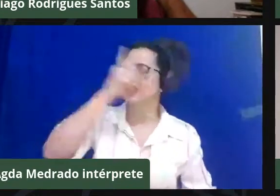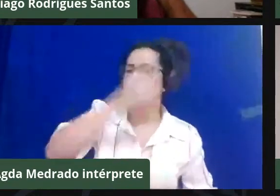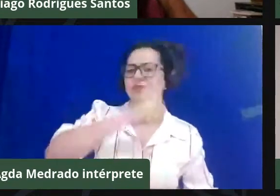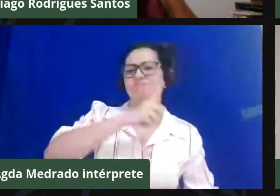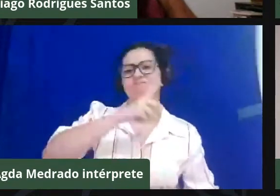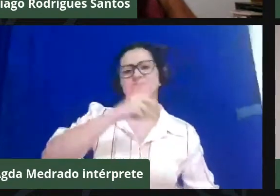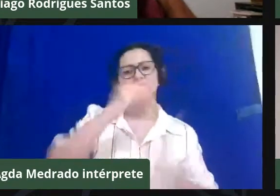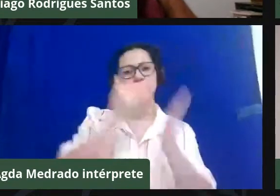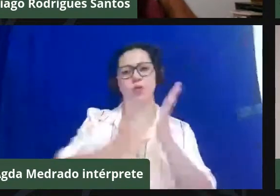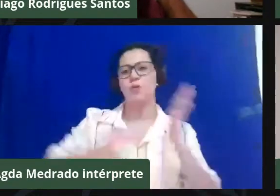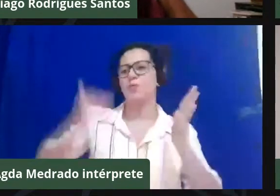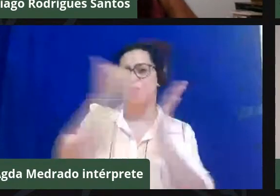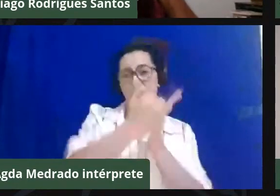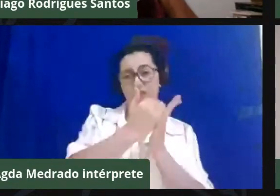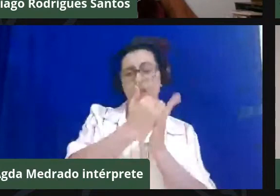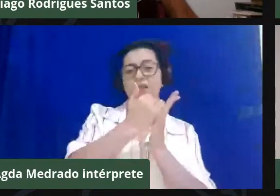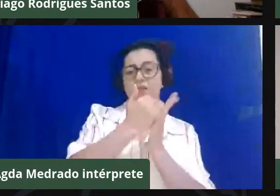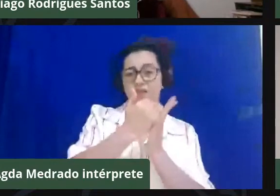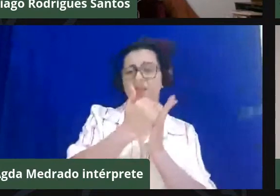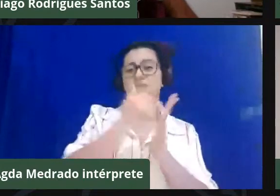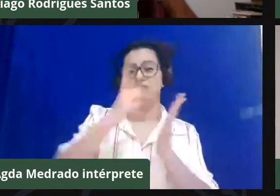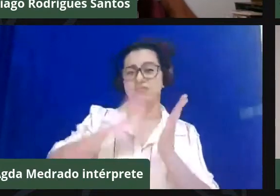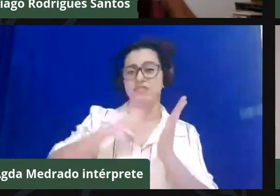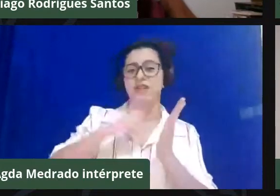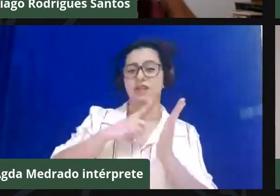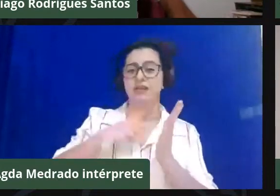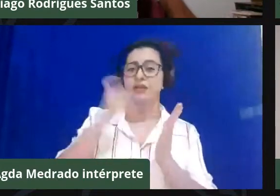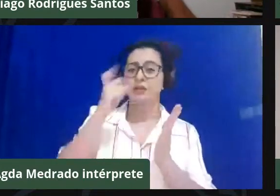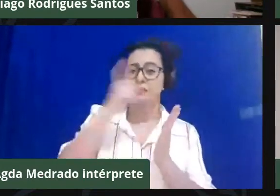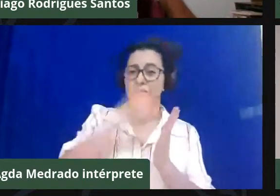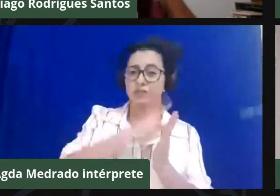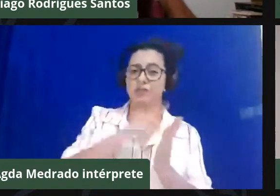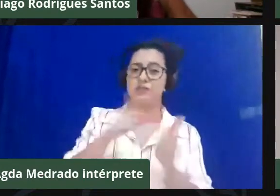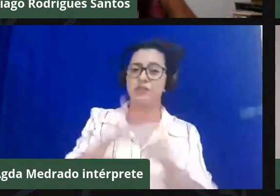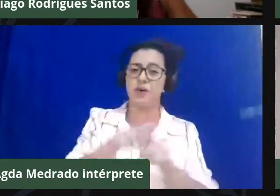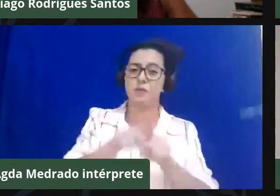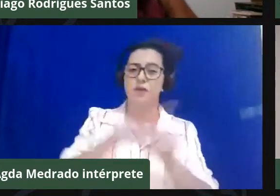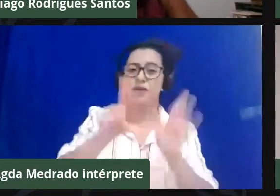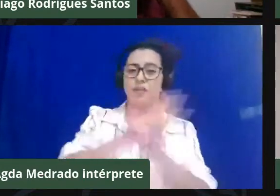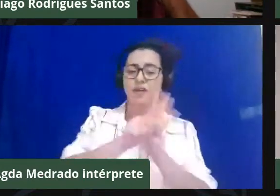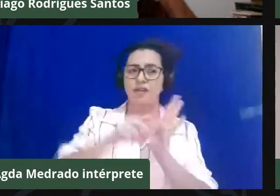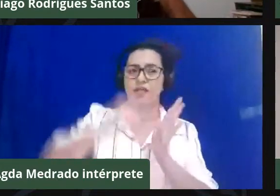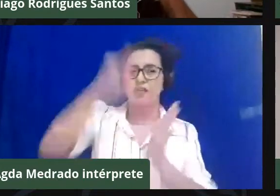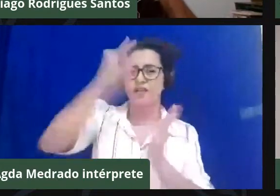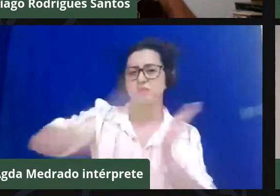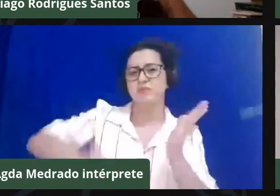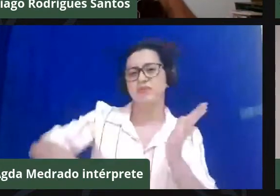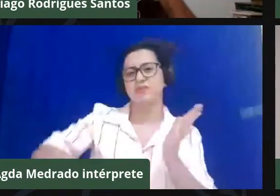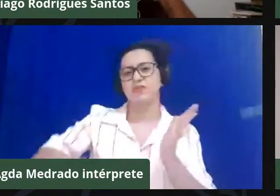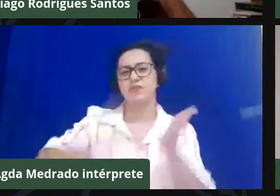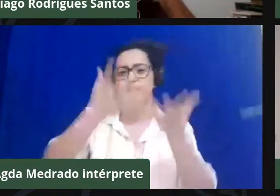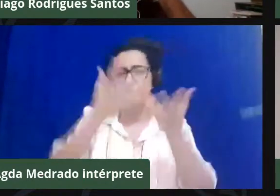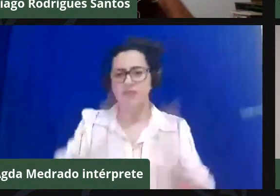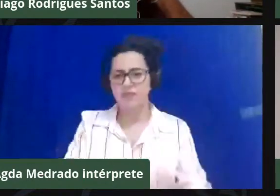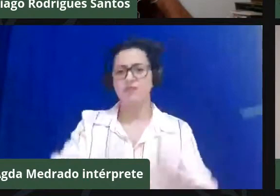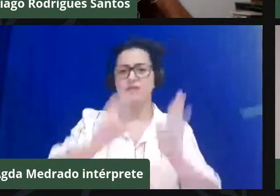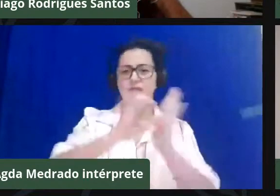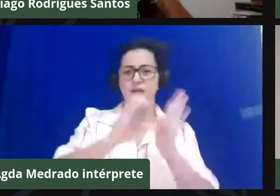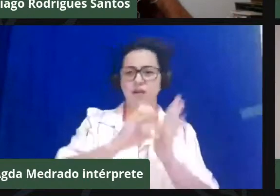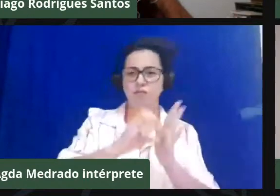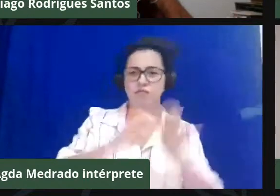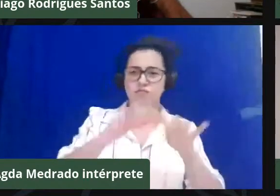aumentam no próximo período, não só em relação à questão da estagnação do processo de certificação, de reconhecimento dessas